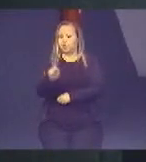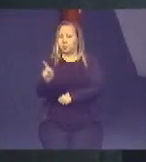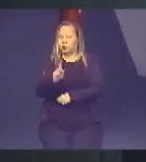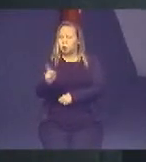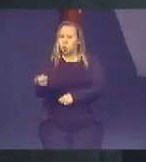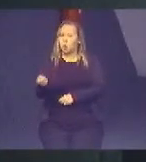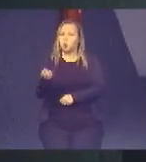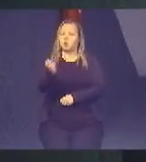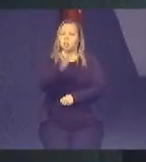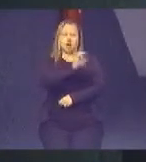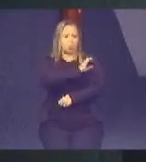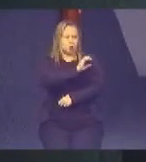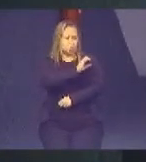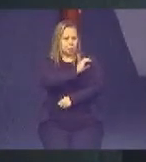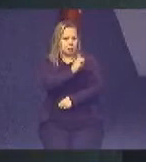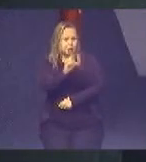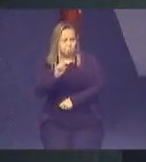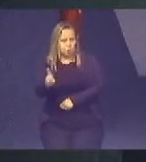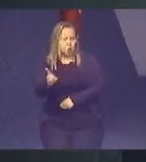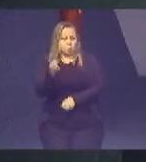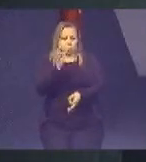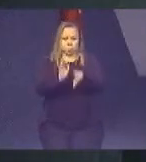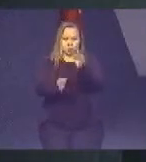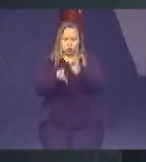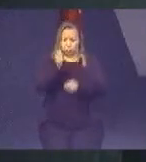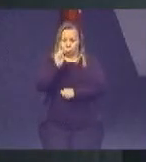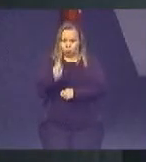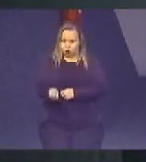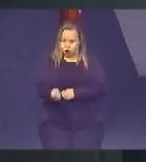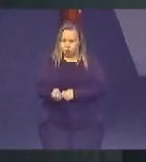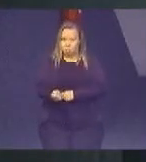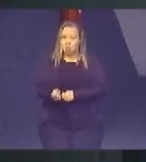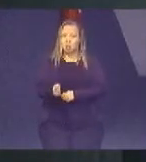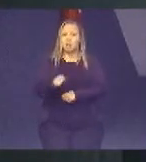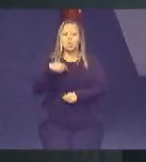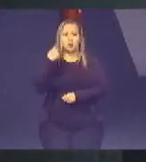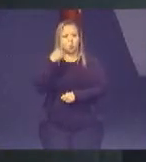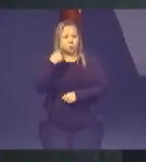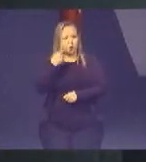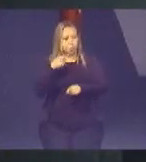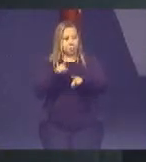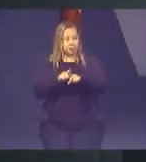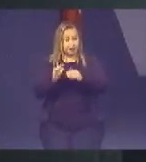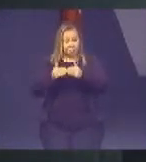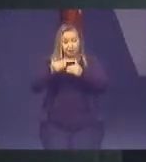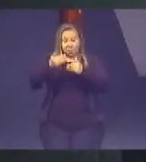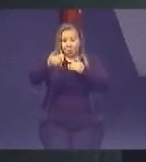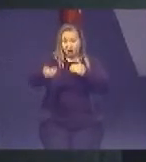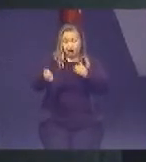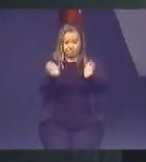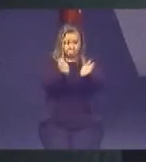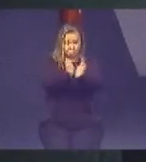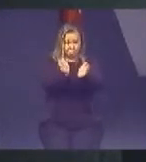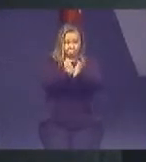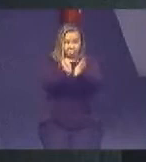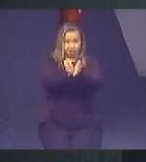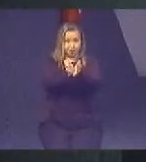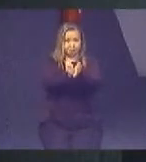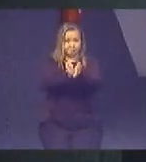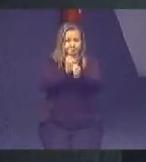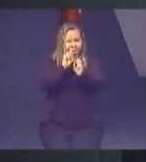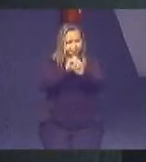coordenadores, juízes e promotores além de uma vasta equipe multidisciplinar.